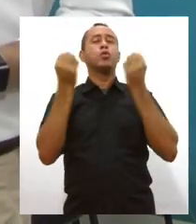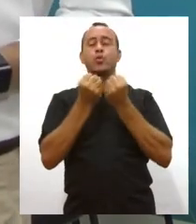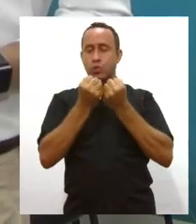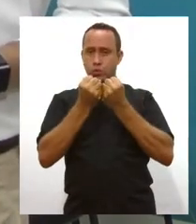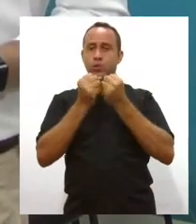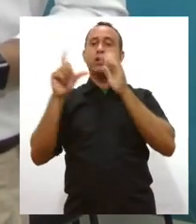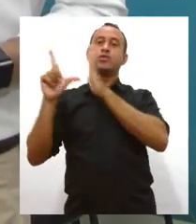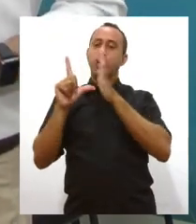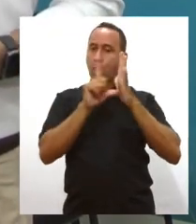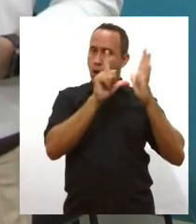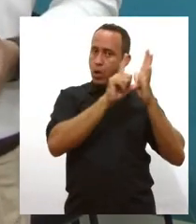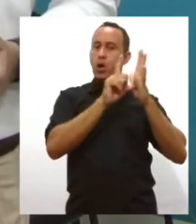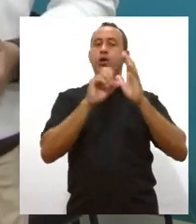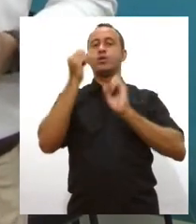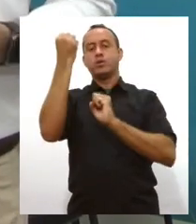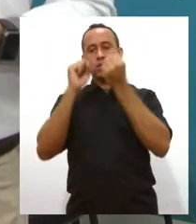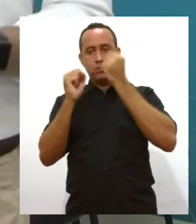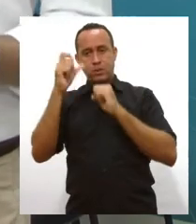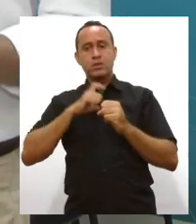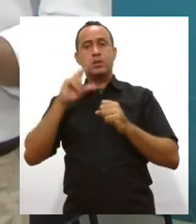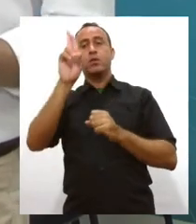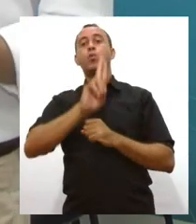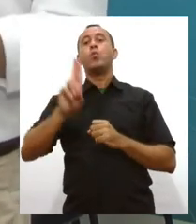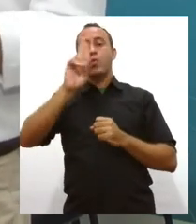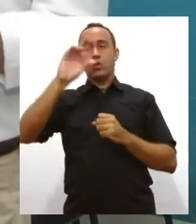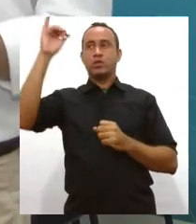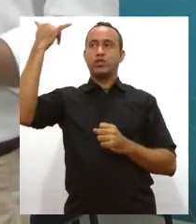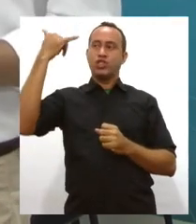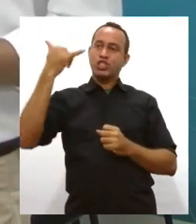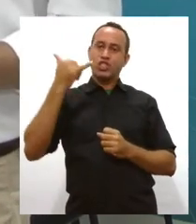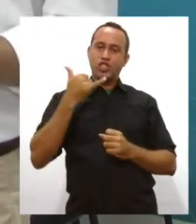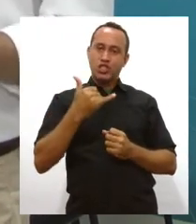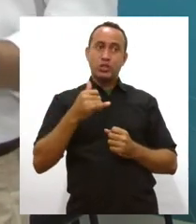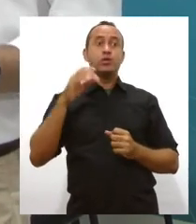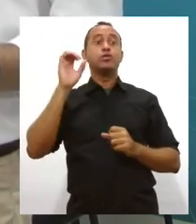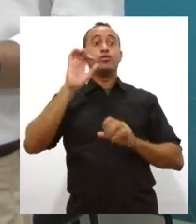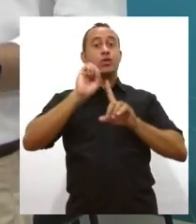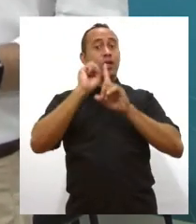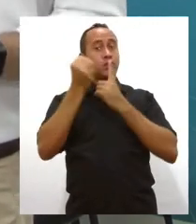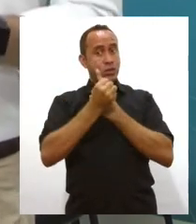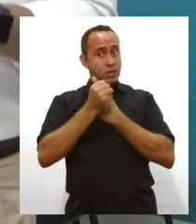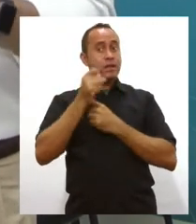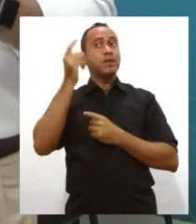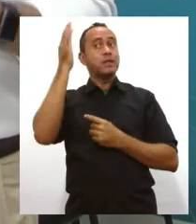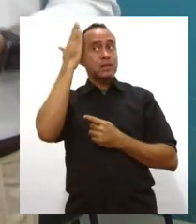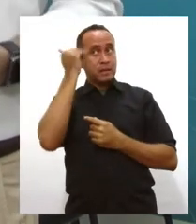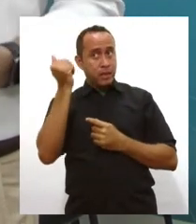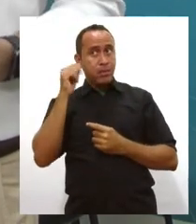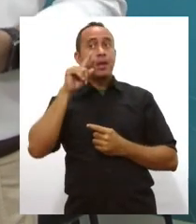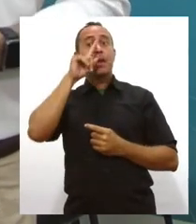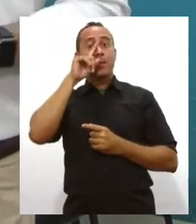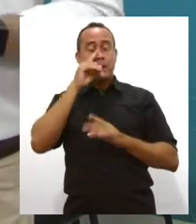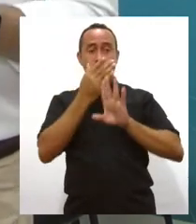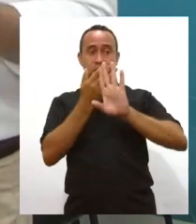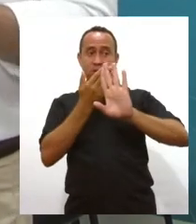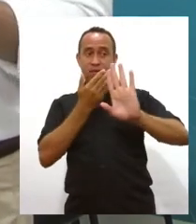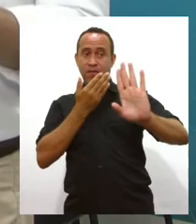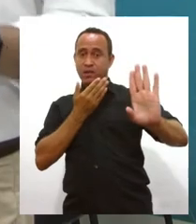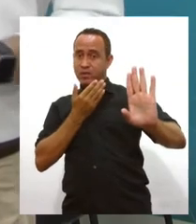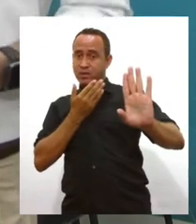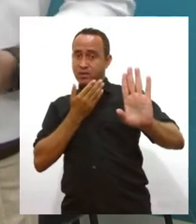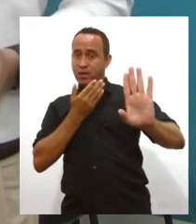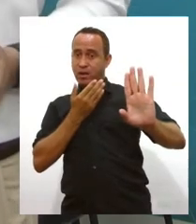utilizam a energia elétrica. Só que toda a sociedade precisa ter consciência dos riscos, se manter distantes, não